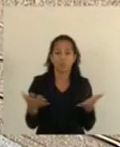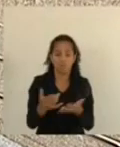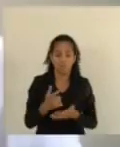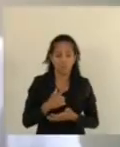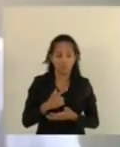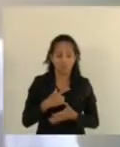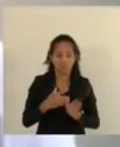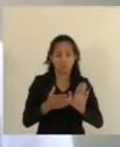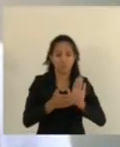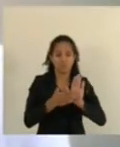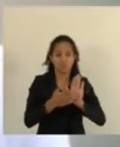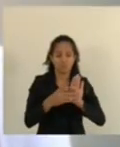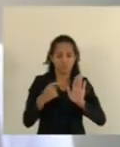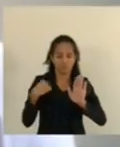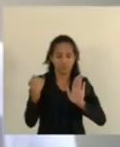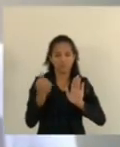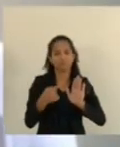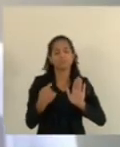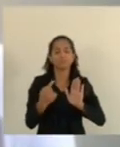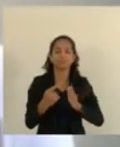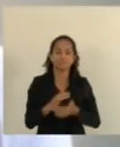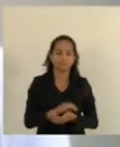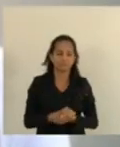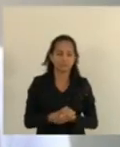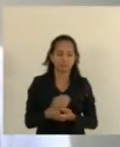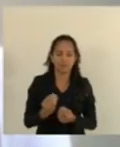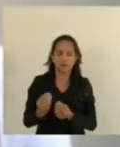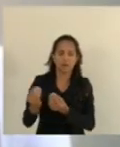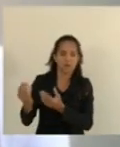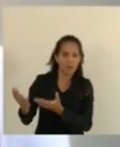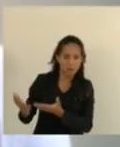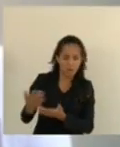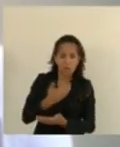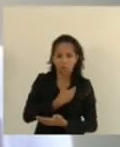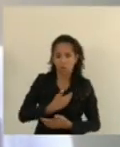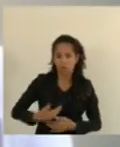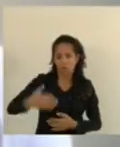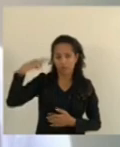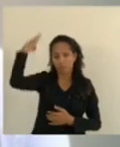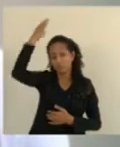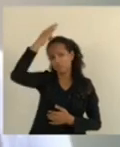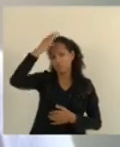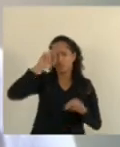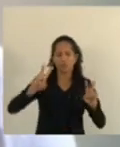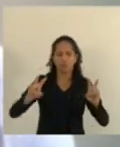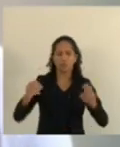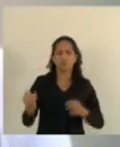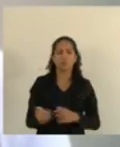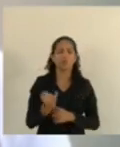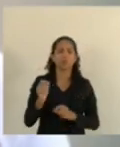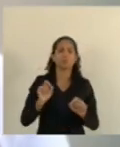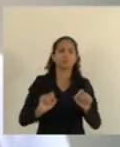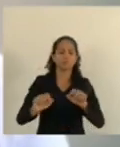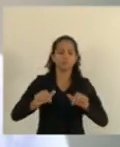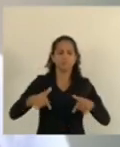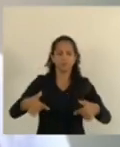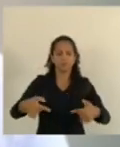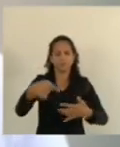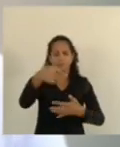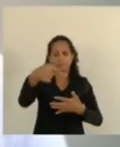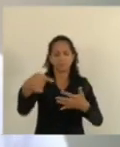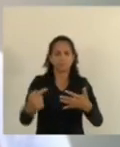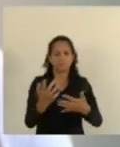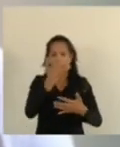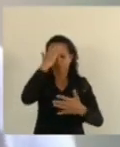indicação nossa ao governo do Estado sobre a importância de adotar medidas necessárias para os